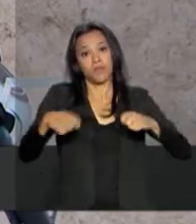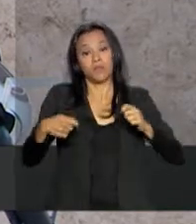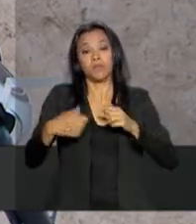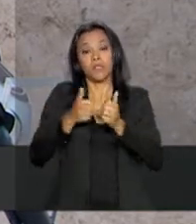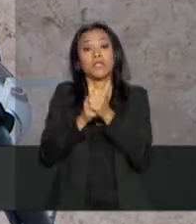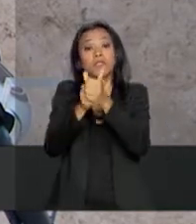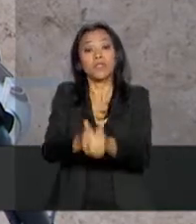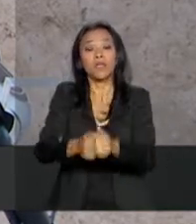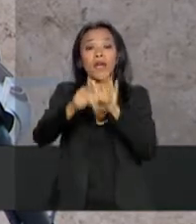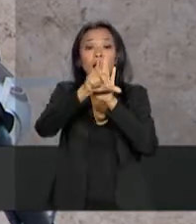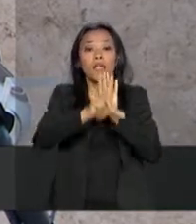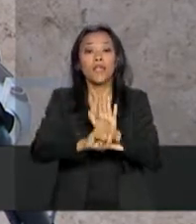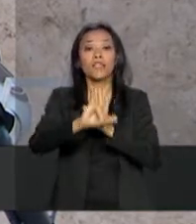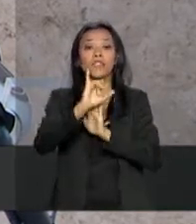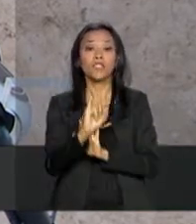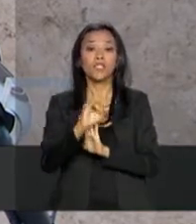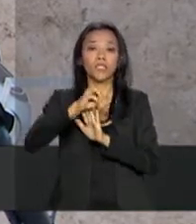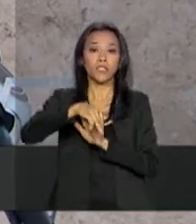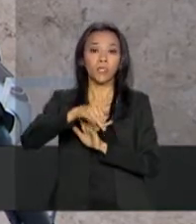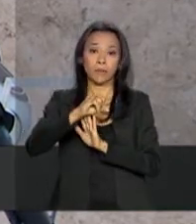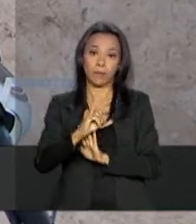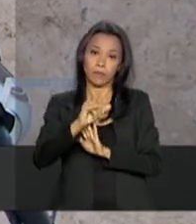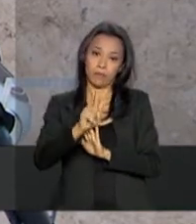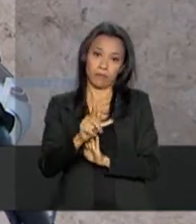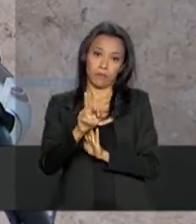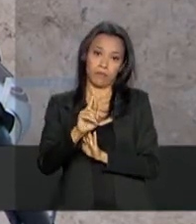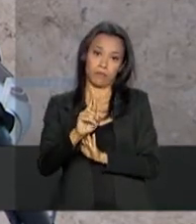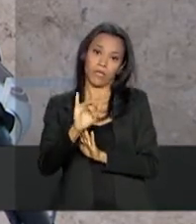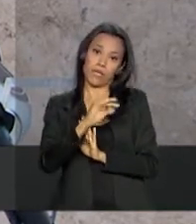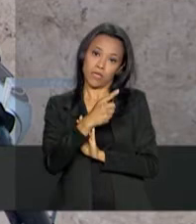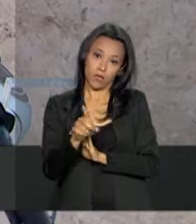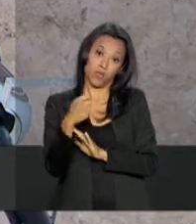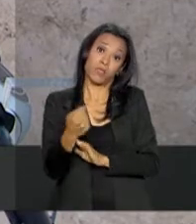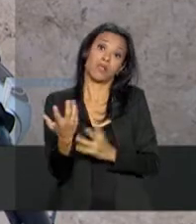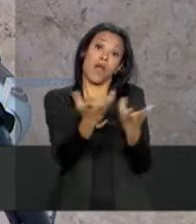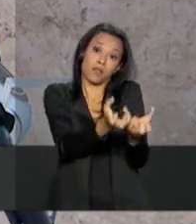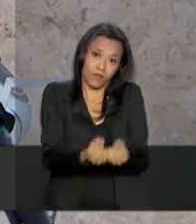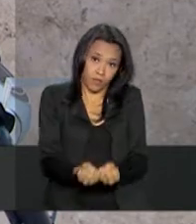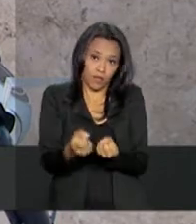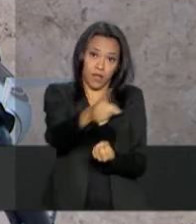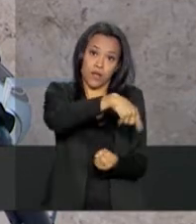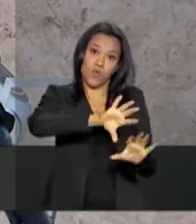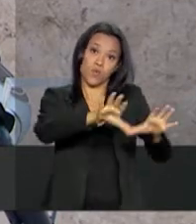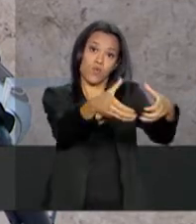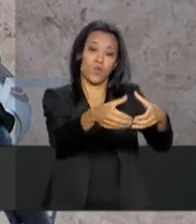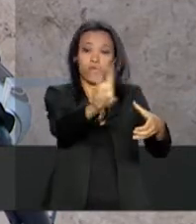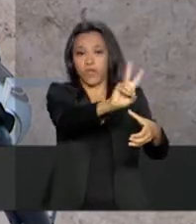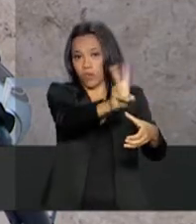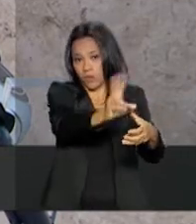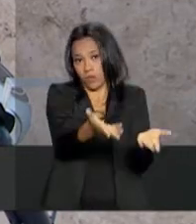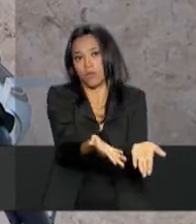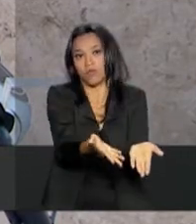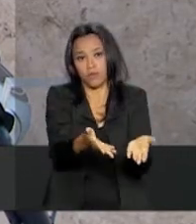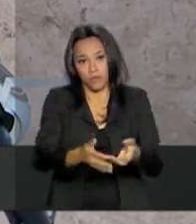determina o acolhimento de refugiados e imigrantes nessa situação. Então, isso é...